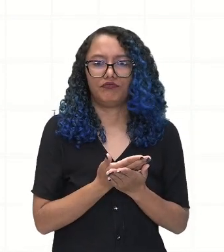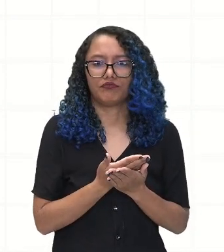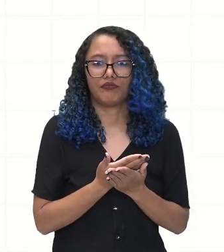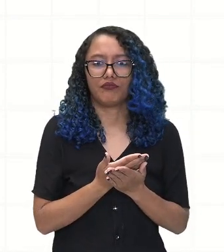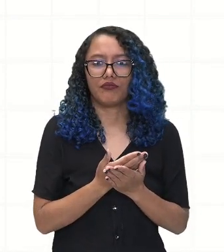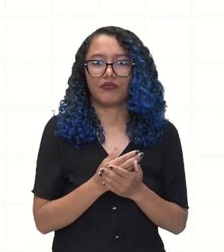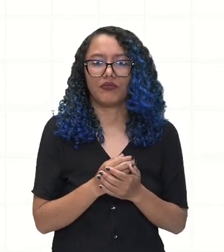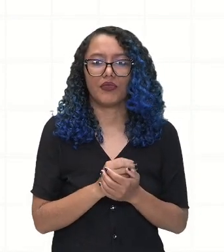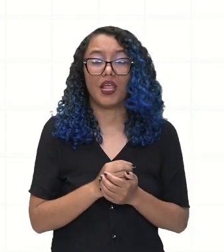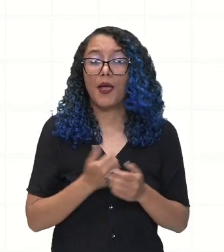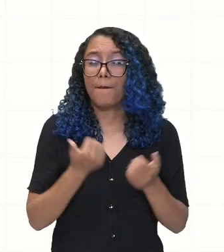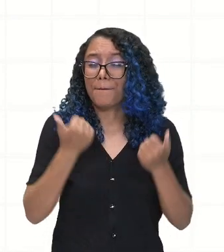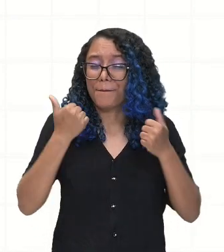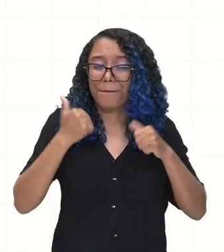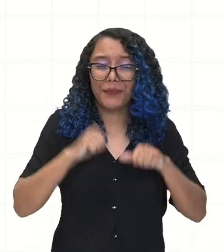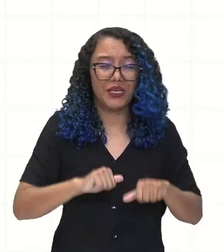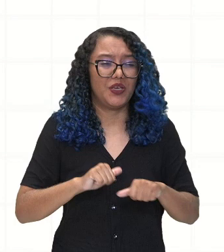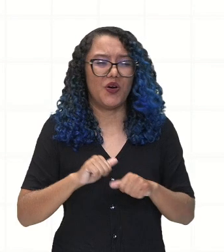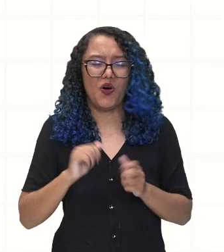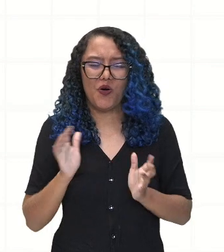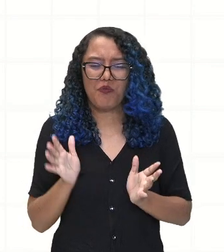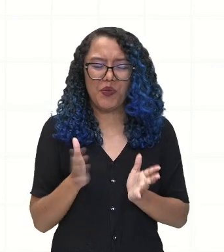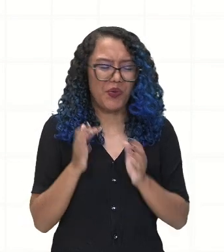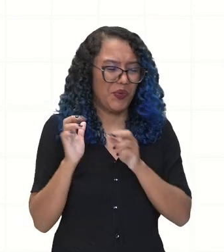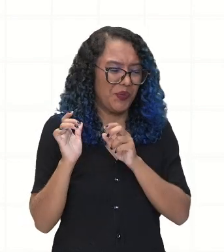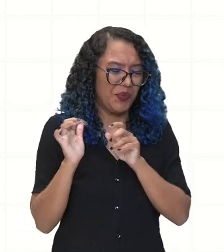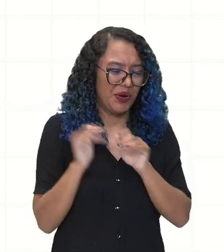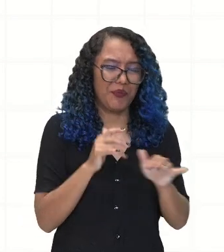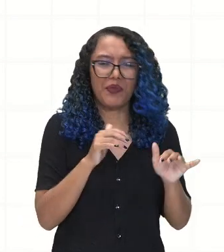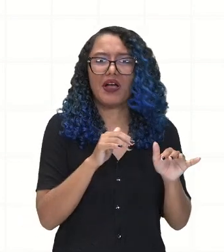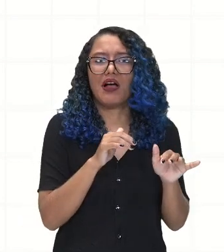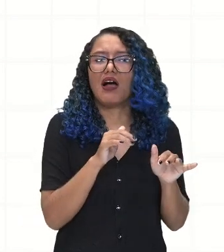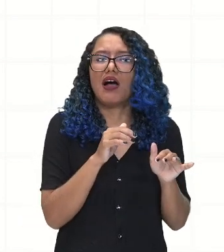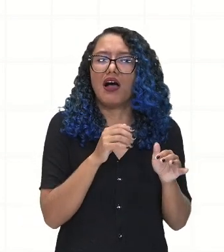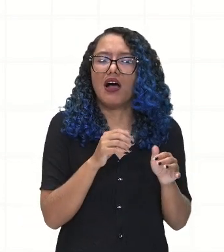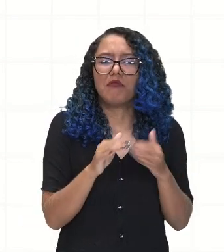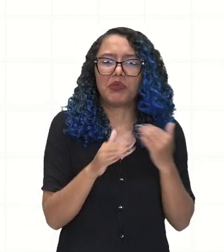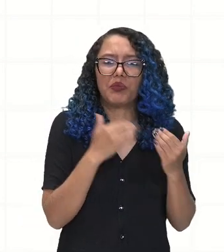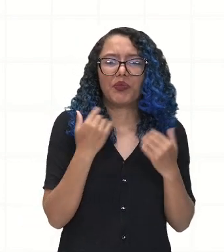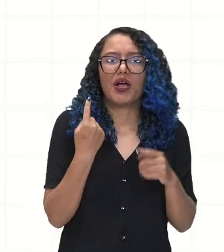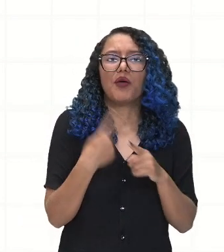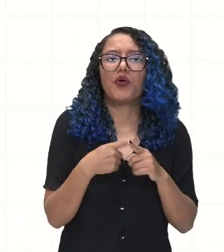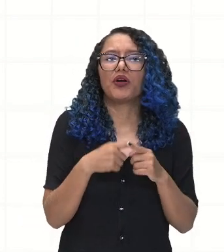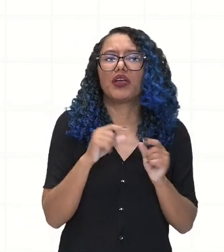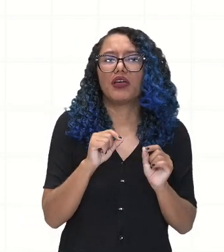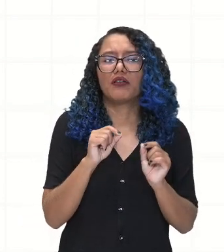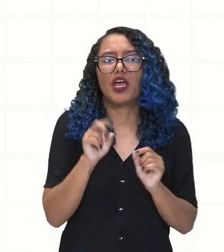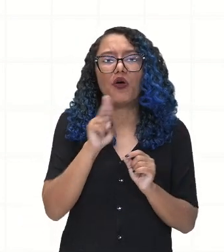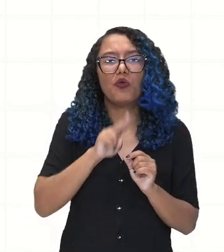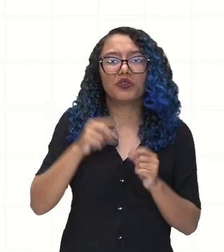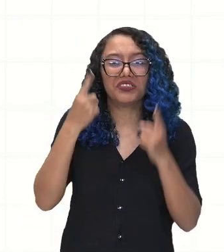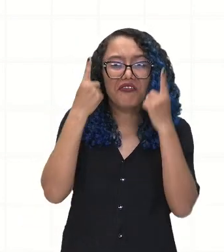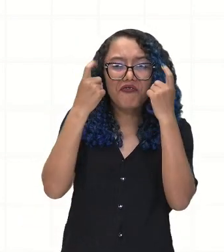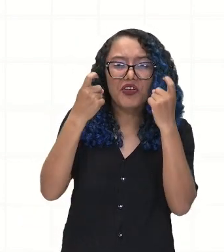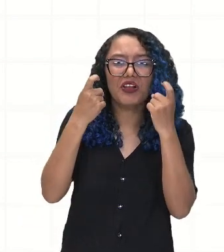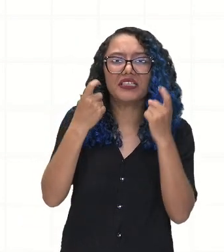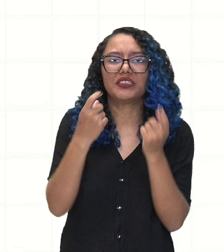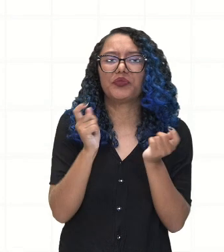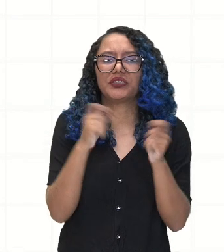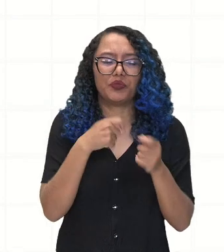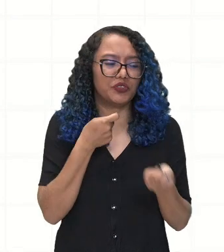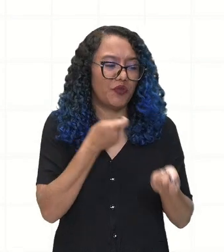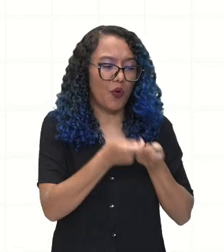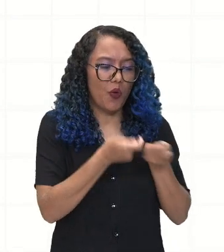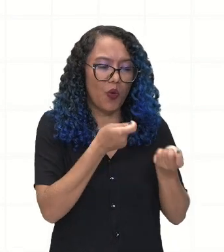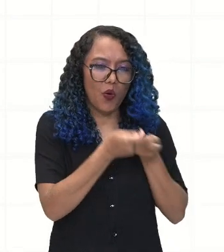encorajados por conta de eles verem ali a questão da violência como uma forma de conter esses movimentos,